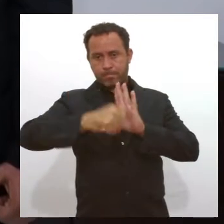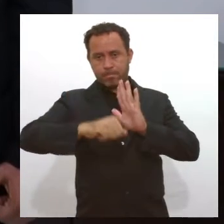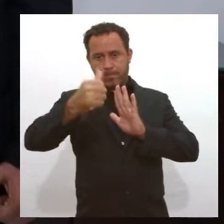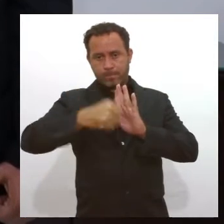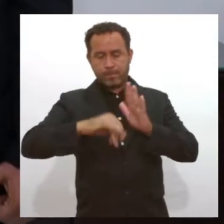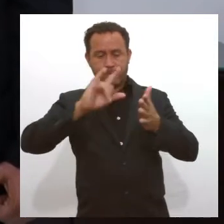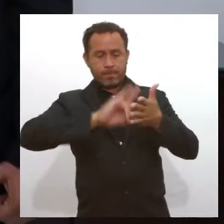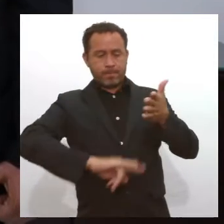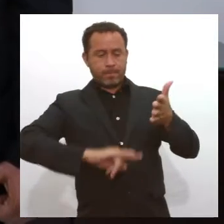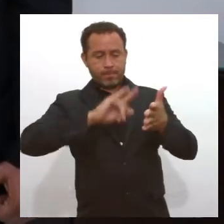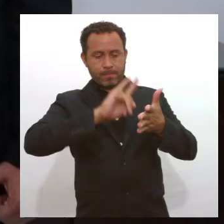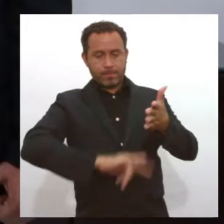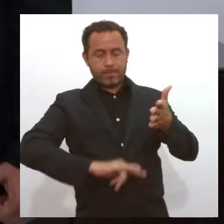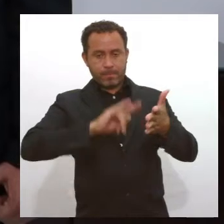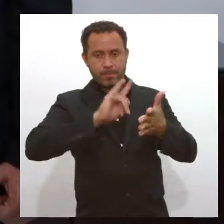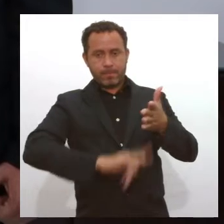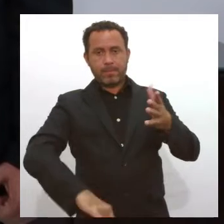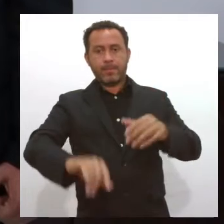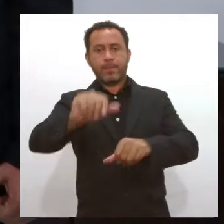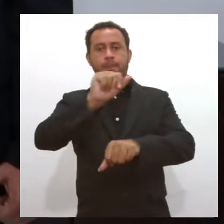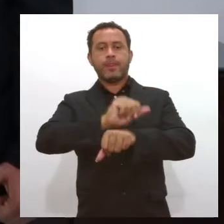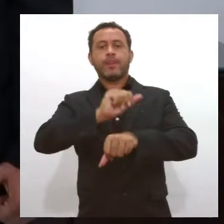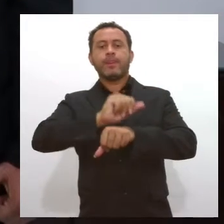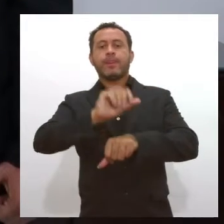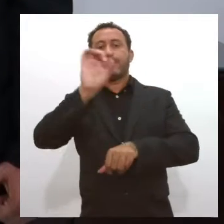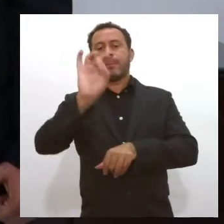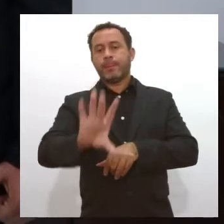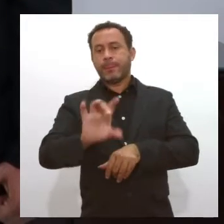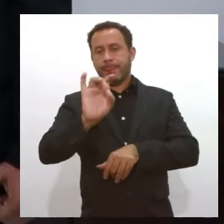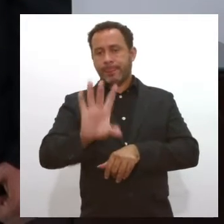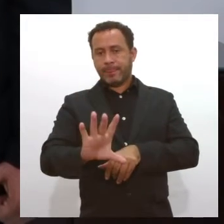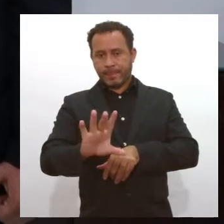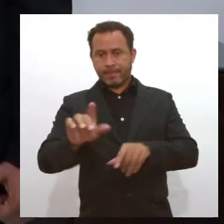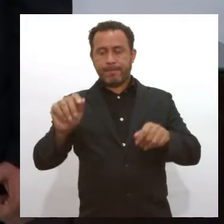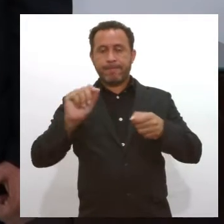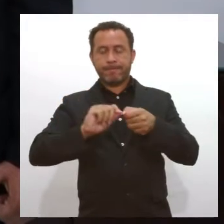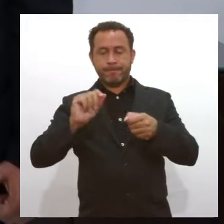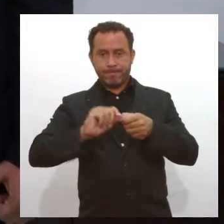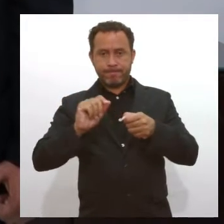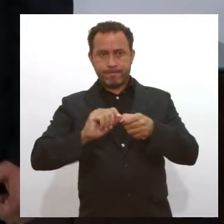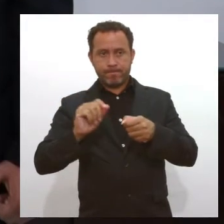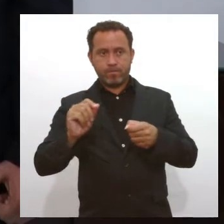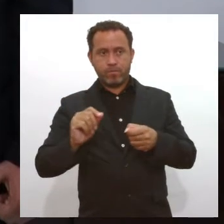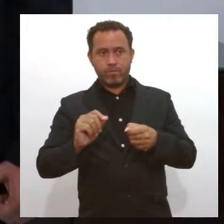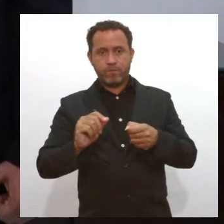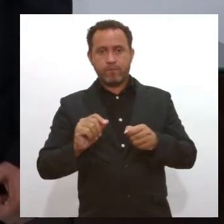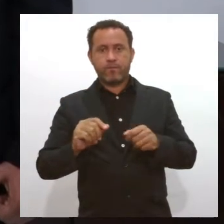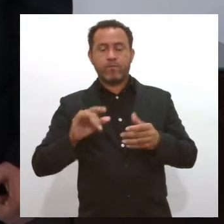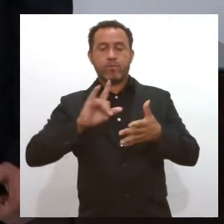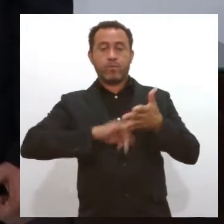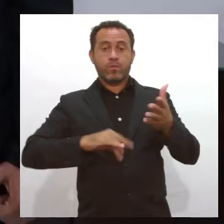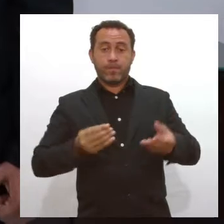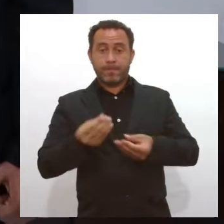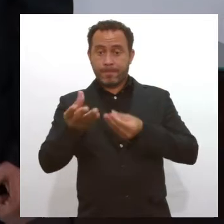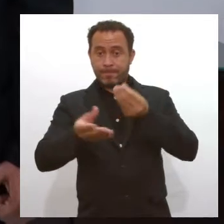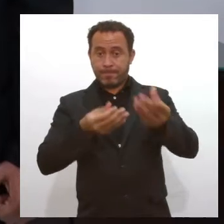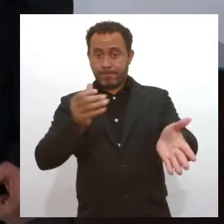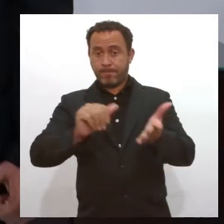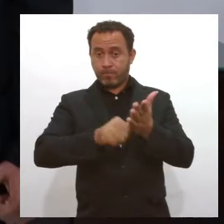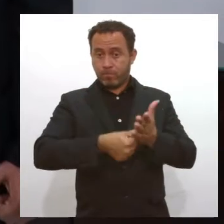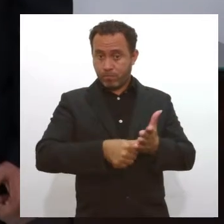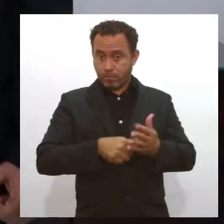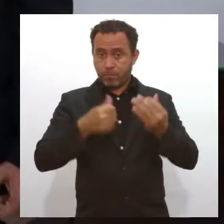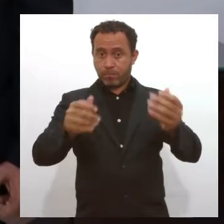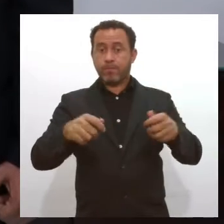documentação e agora vão fazer, tão somente, entrega dos documentos que serão